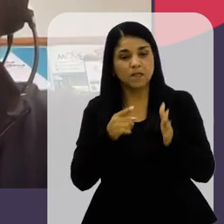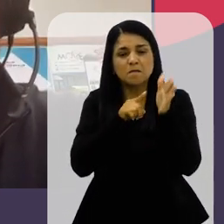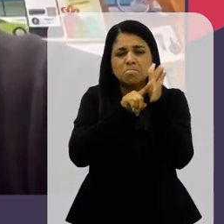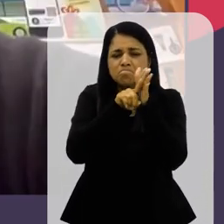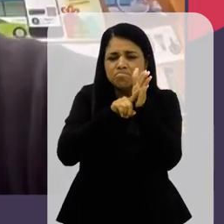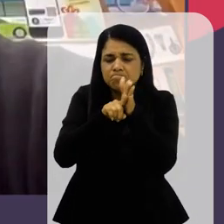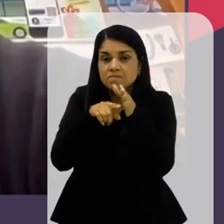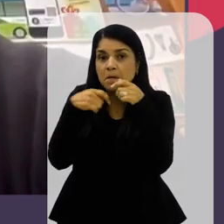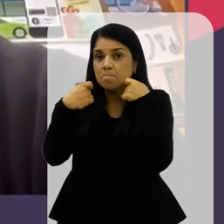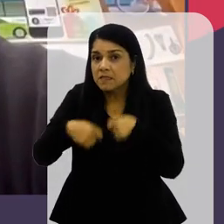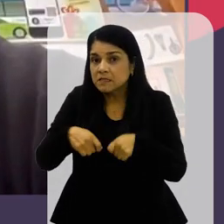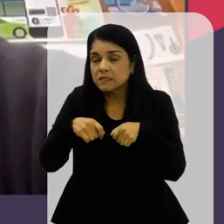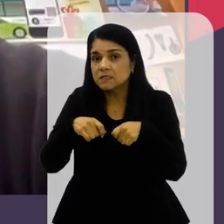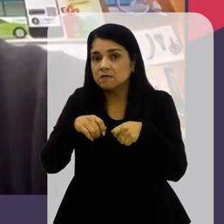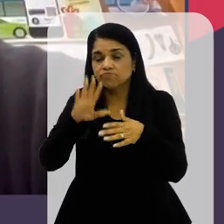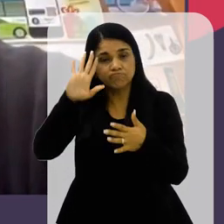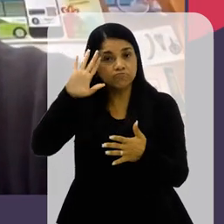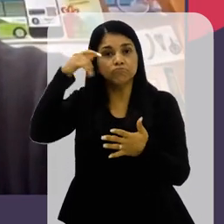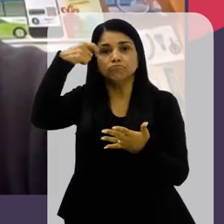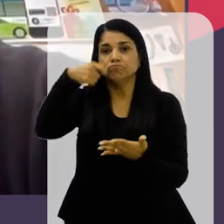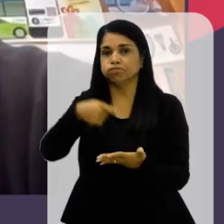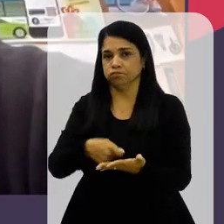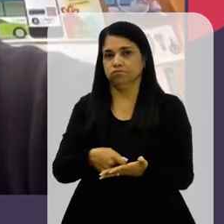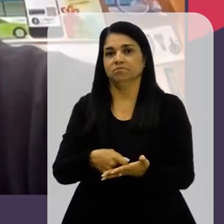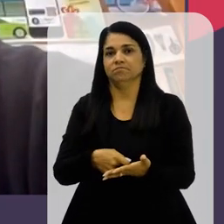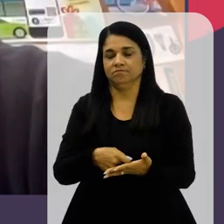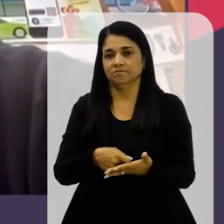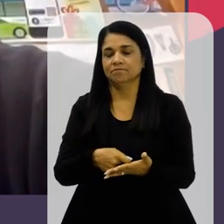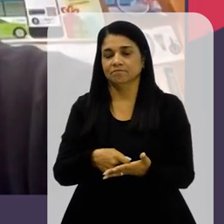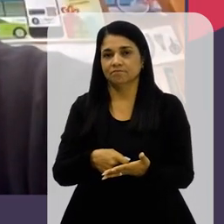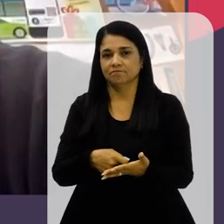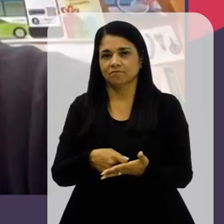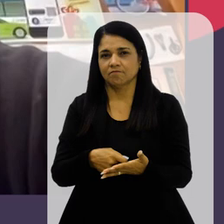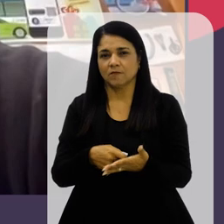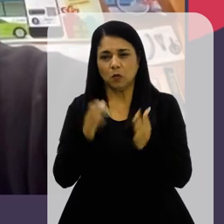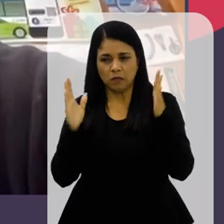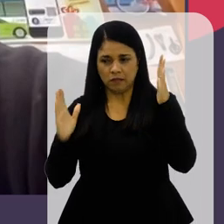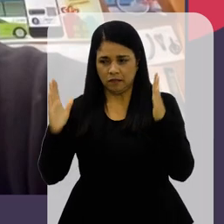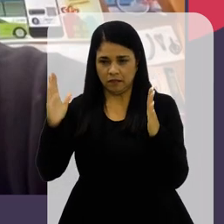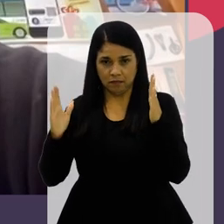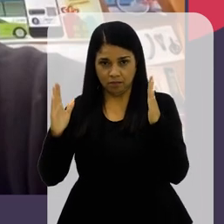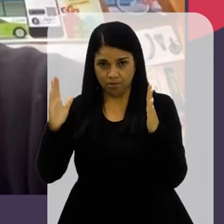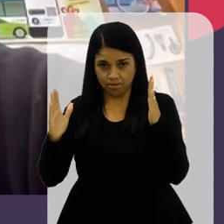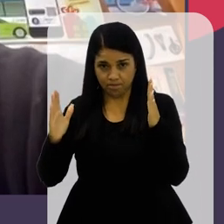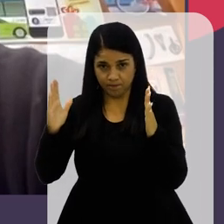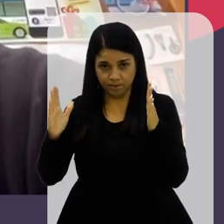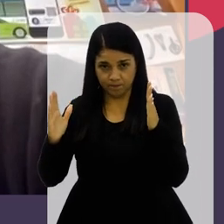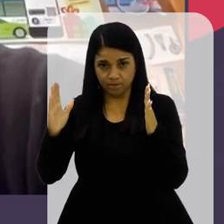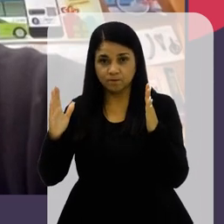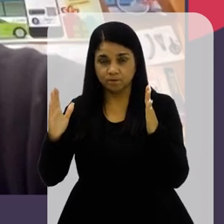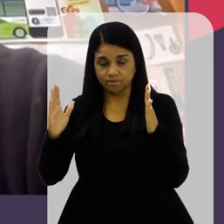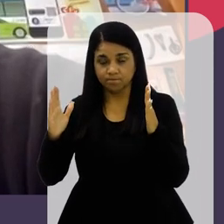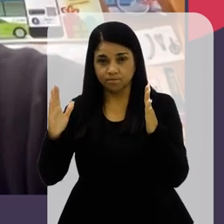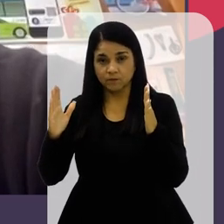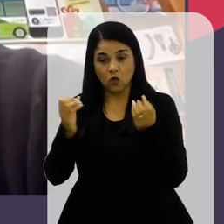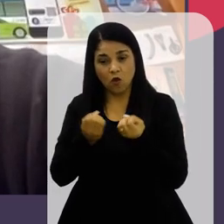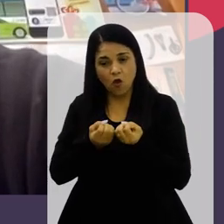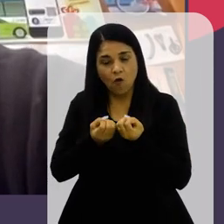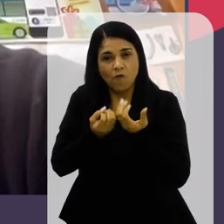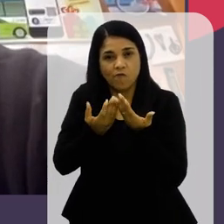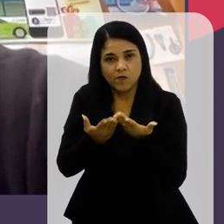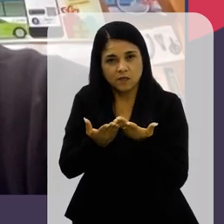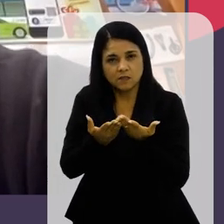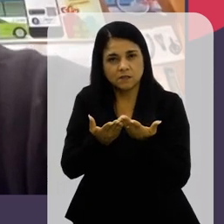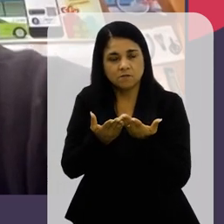Uma pesquisa Precisa Definir Um Um leque De tempo Quer dizer Um período Que